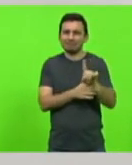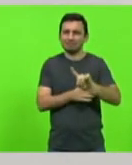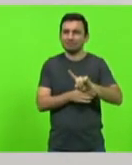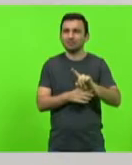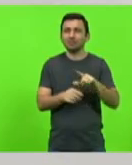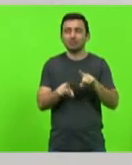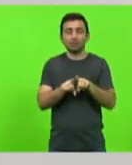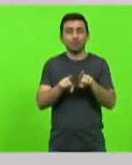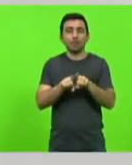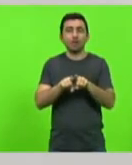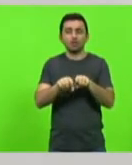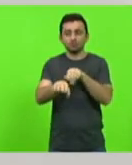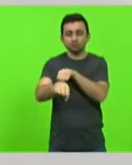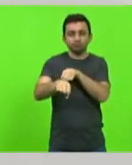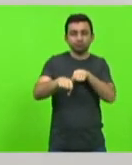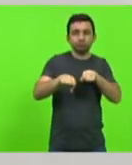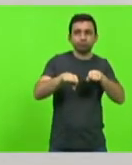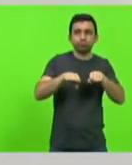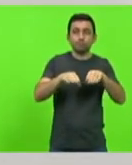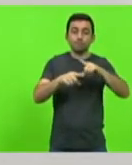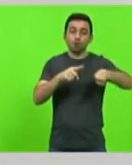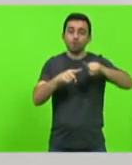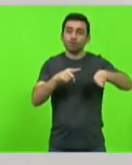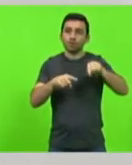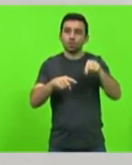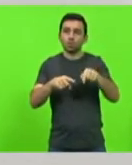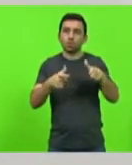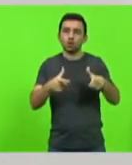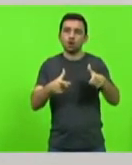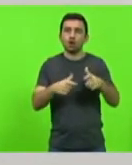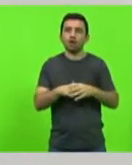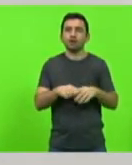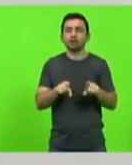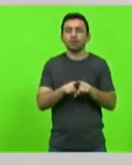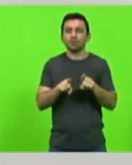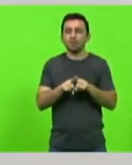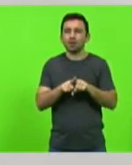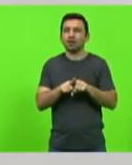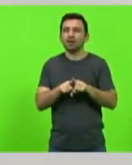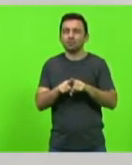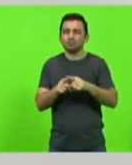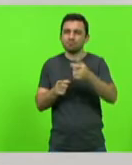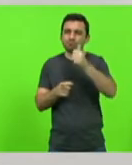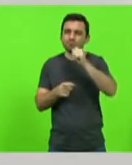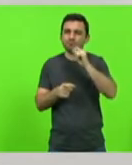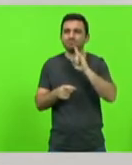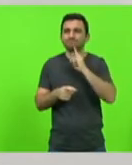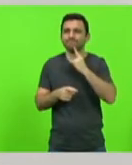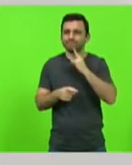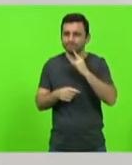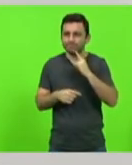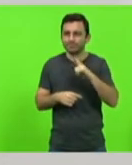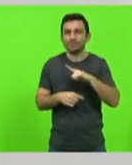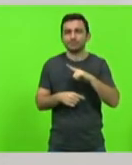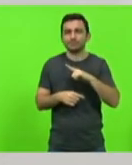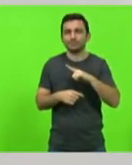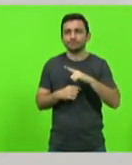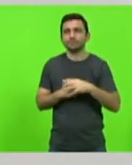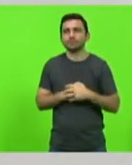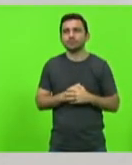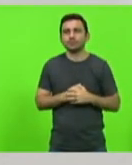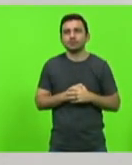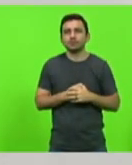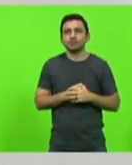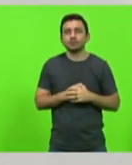ultrapassagem em locais proibidos e o uso de álcool na direção. Percebam, senhores